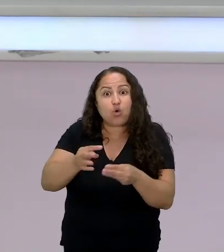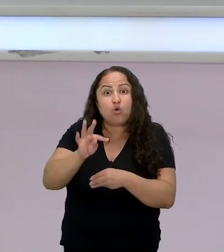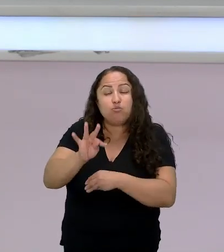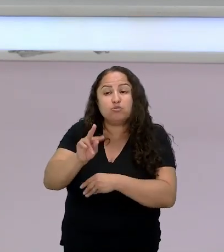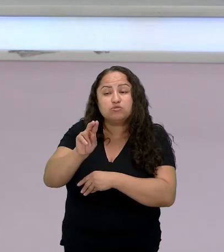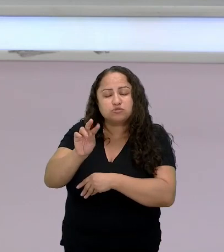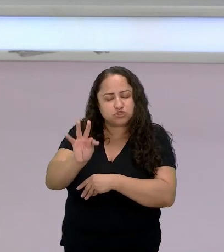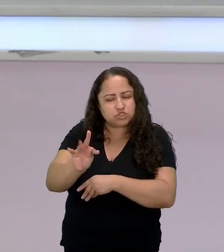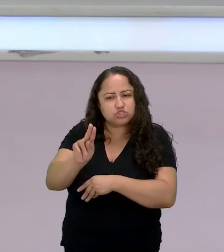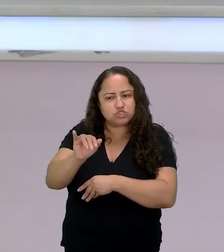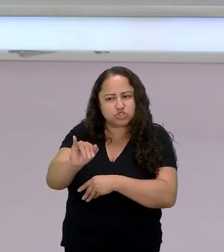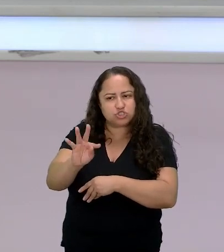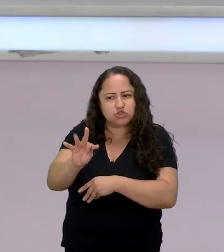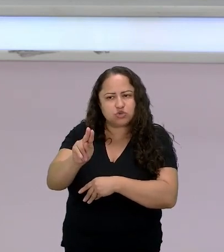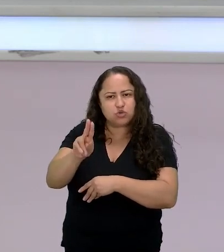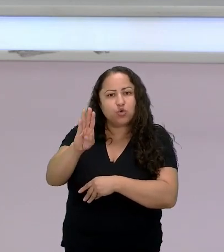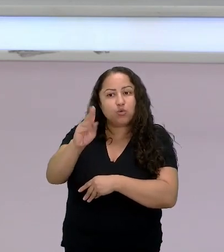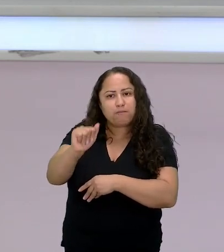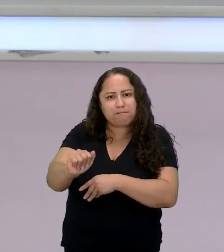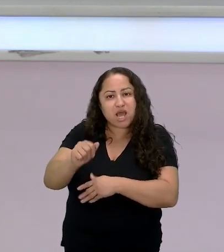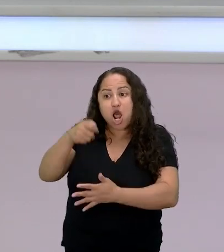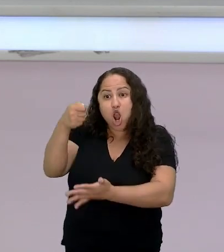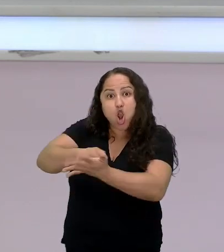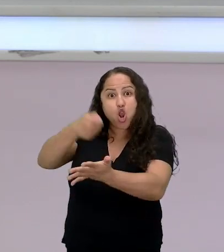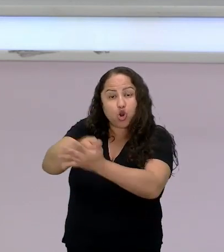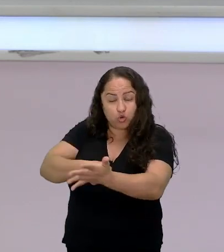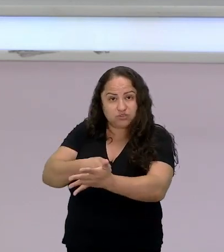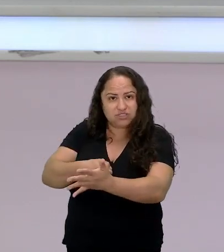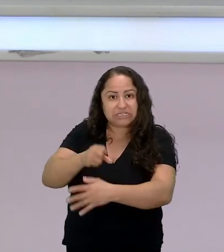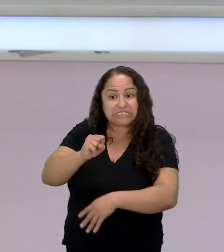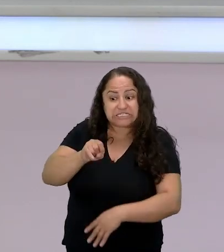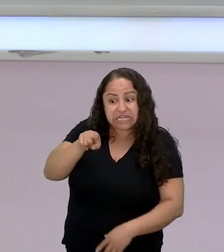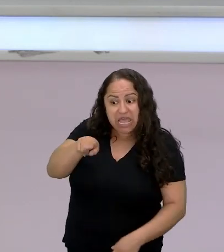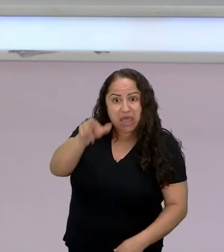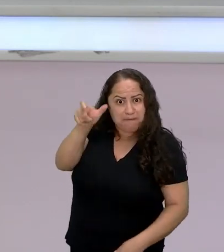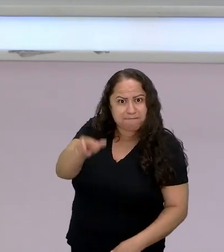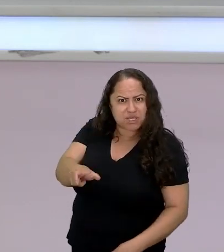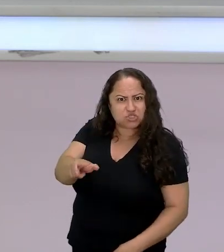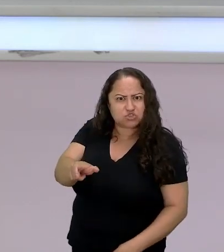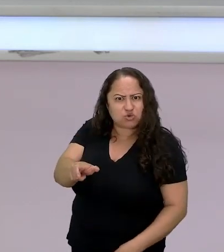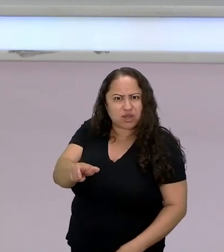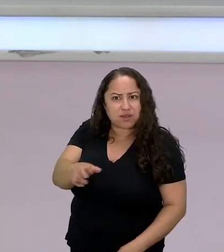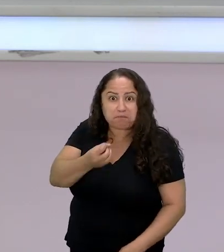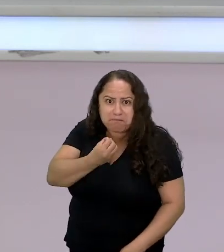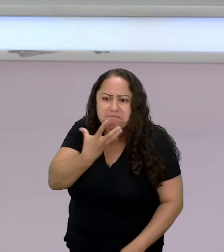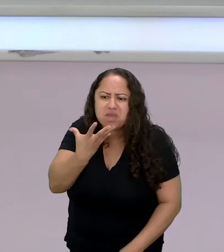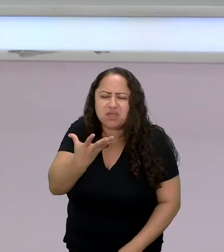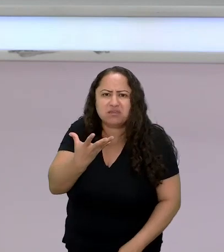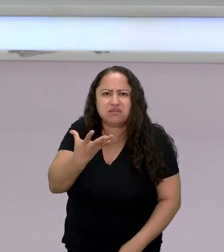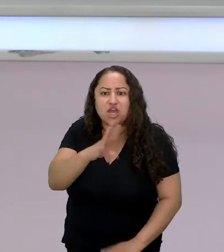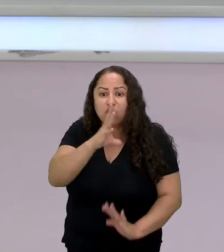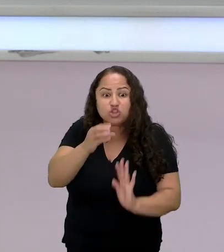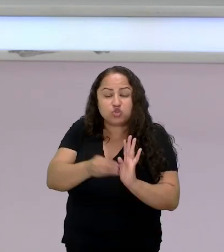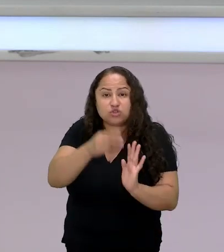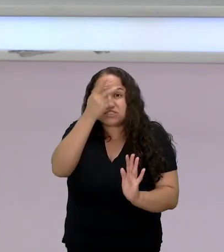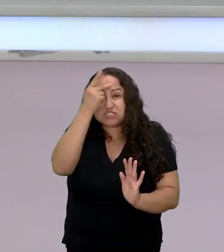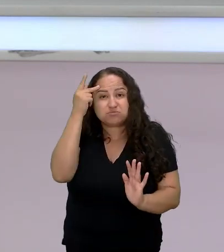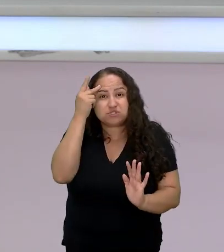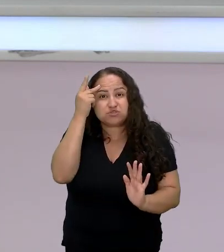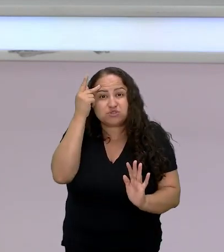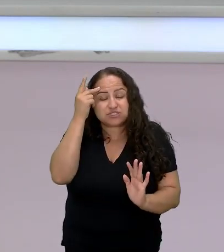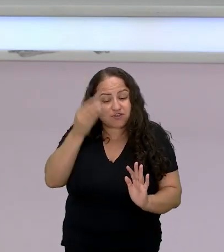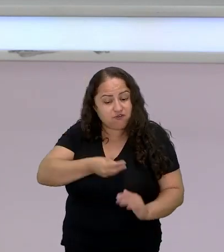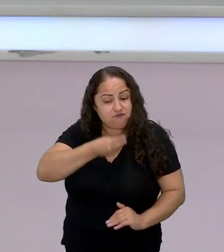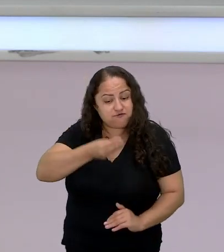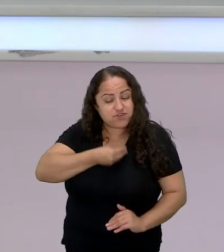pessoa que está ali para fazer o bem e ela fez tanto bem a todos aqueles que passaram pela vida dela